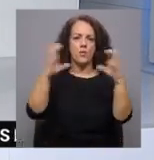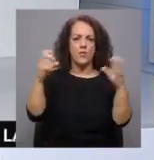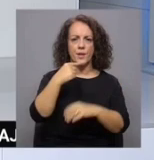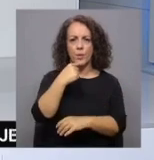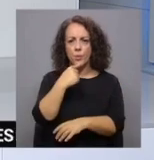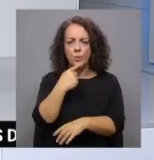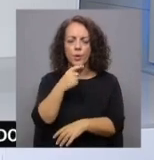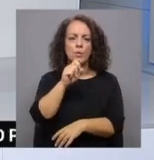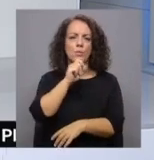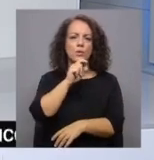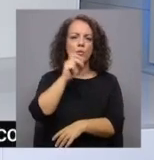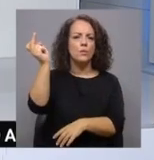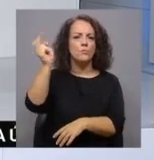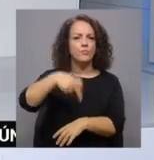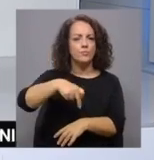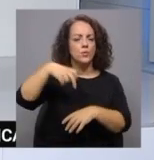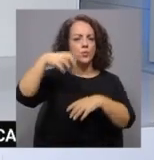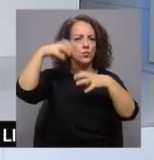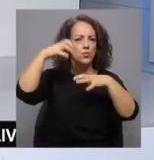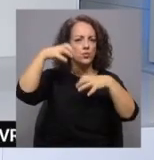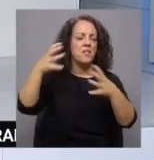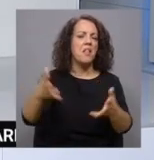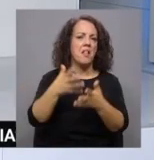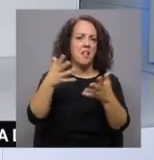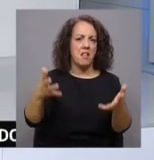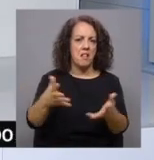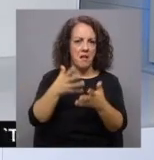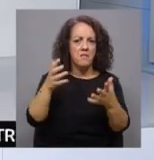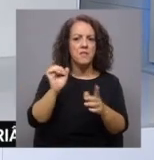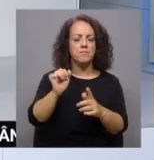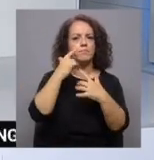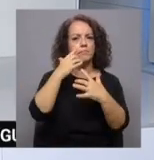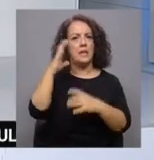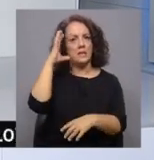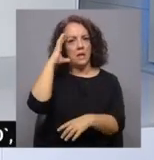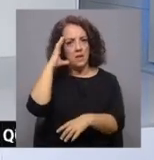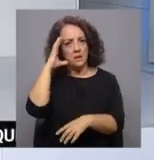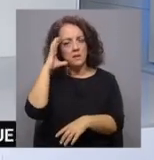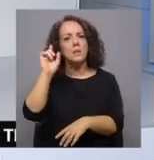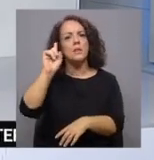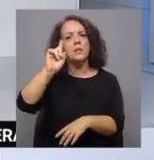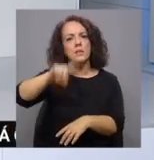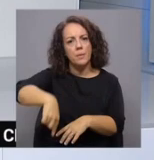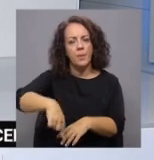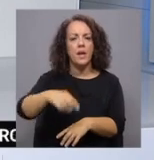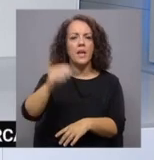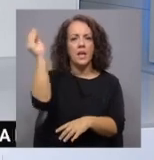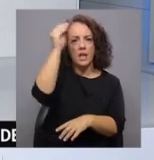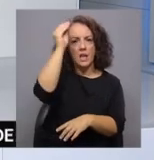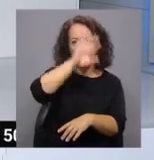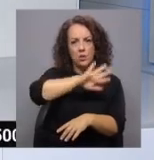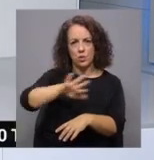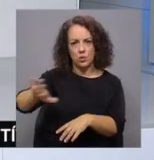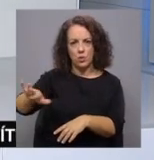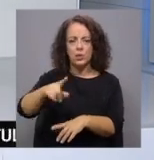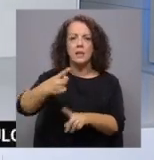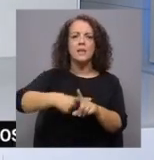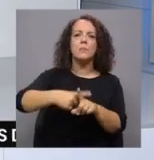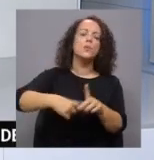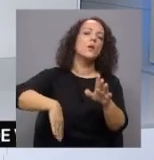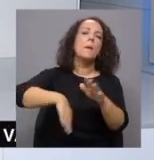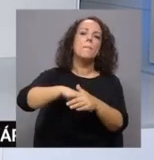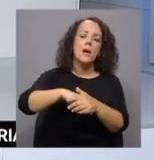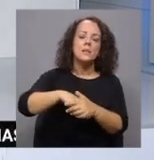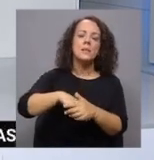possibilidade de ocorrência de períodos de chuva fraca em especial durante a tarde e também nas regiões do interior. Máxima de 20 graus